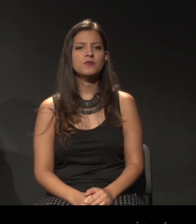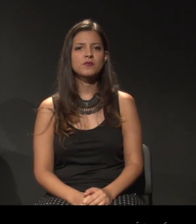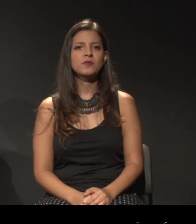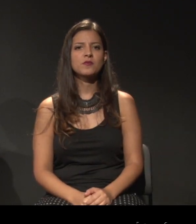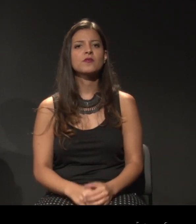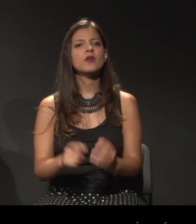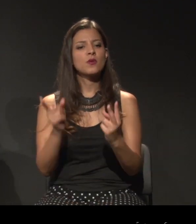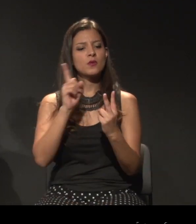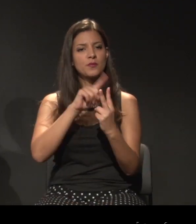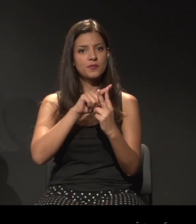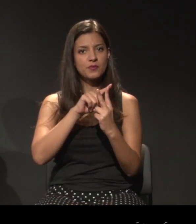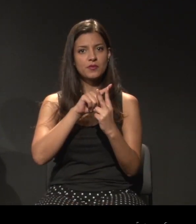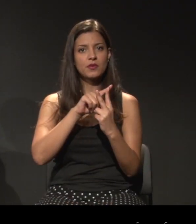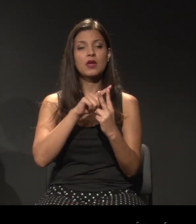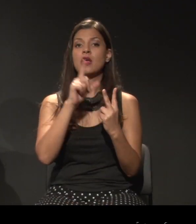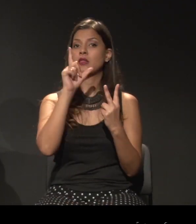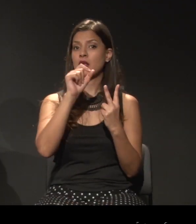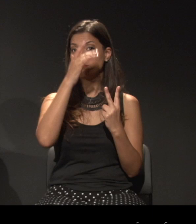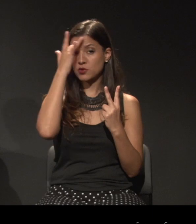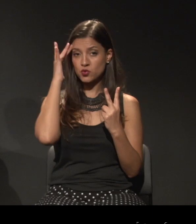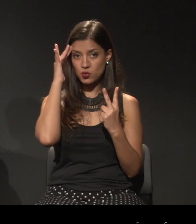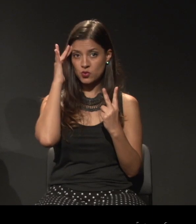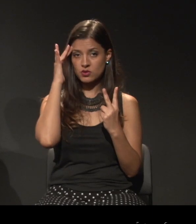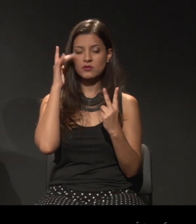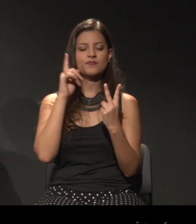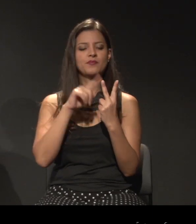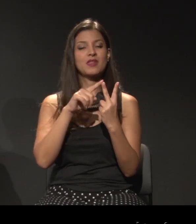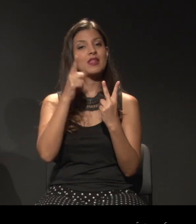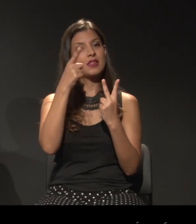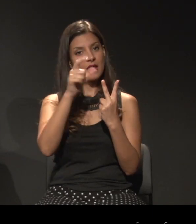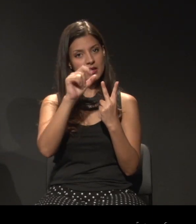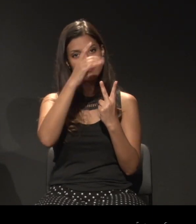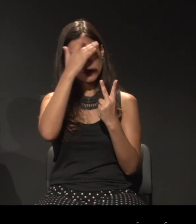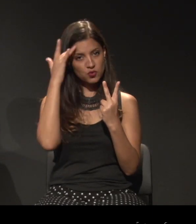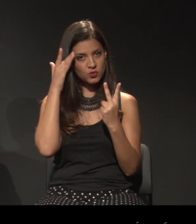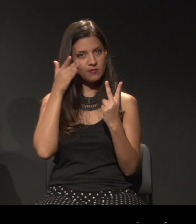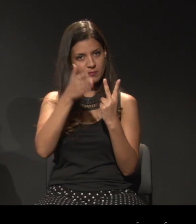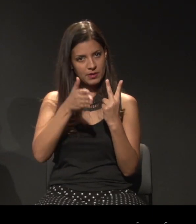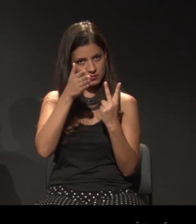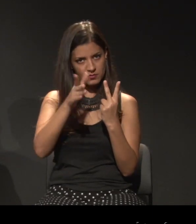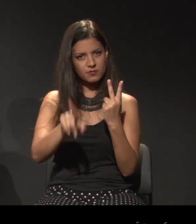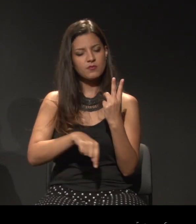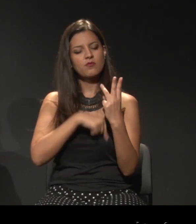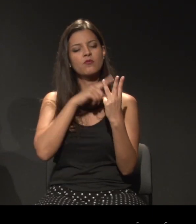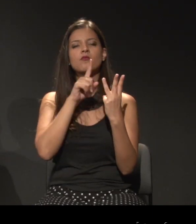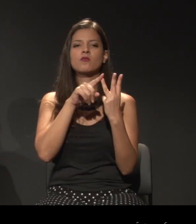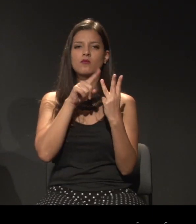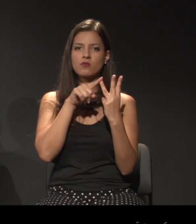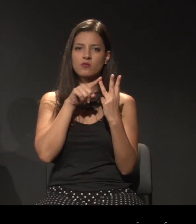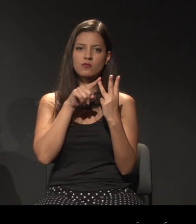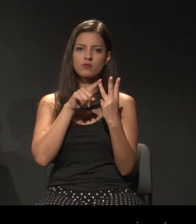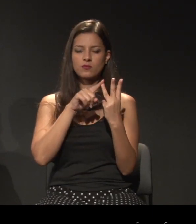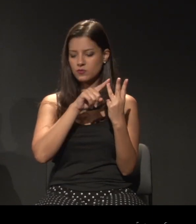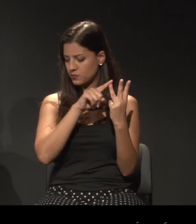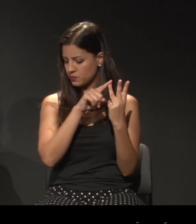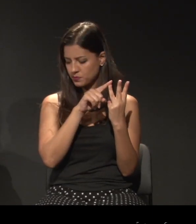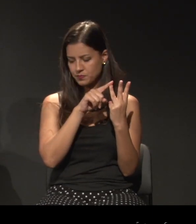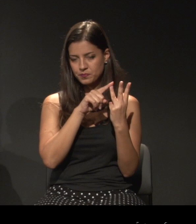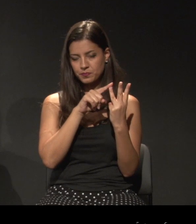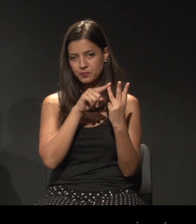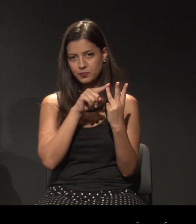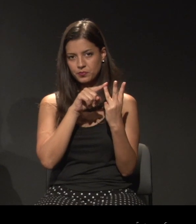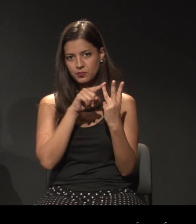tiveram dez pessoas, o segundo tiveram dez pessoas, e o terceiro era a minha